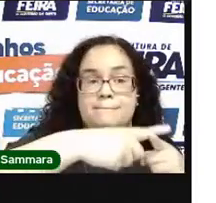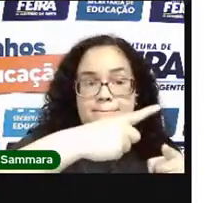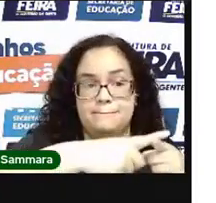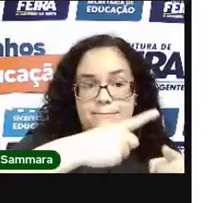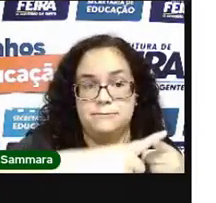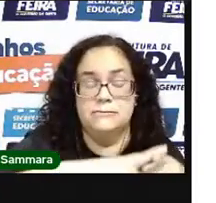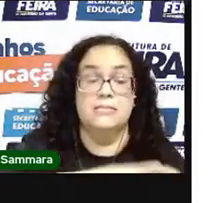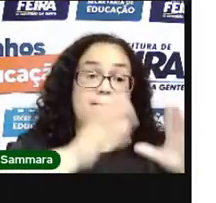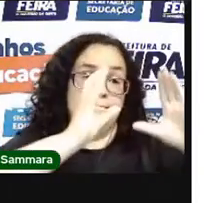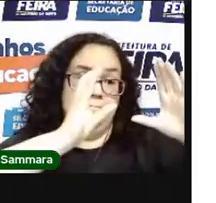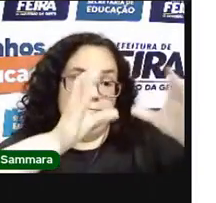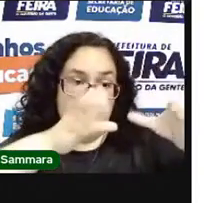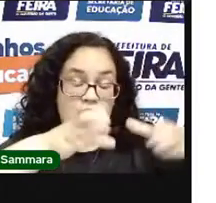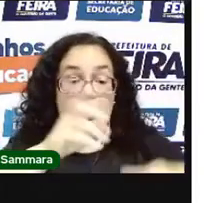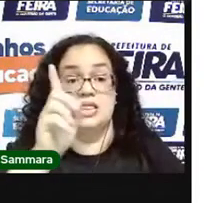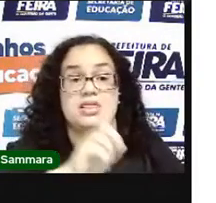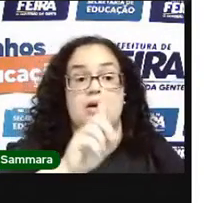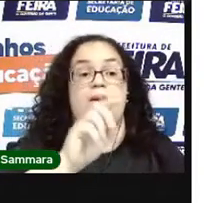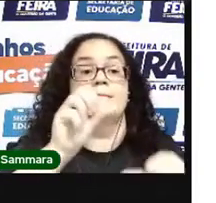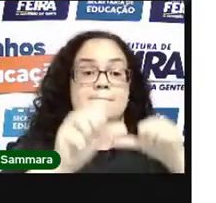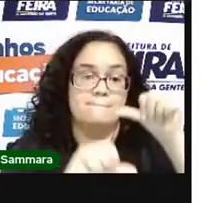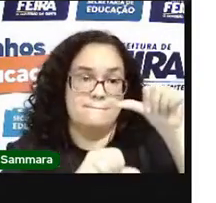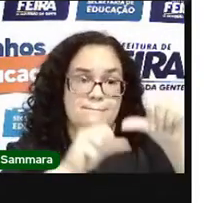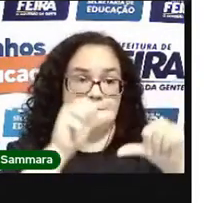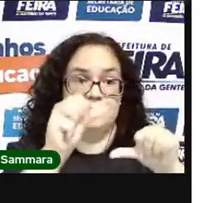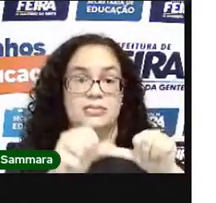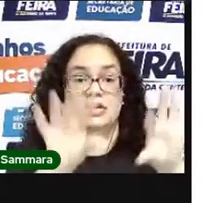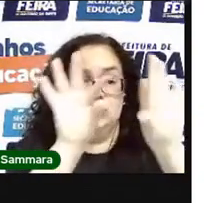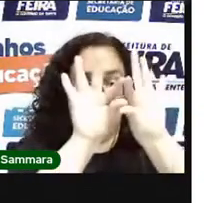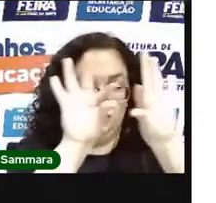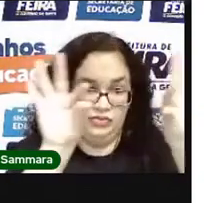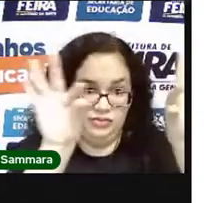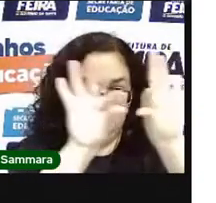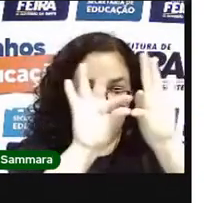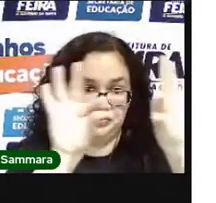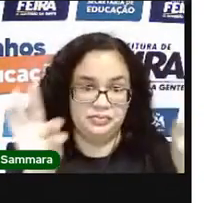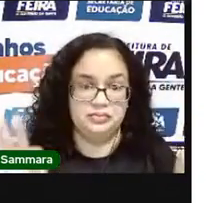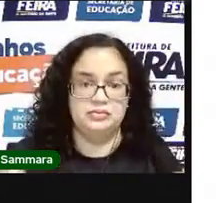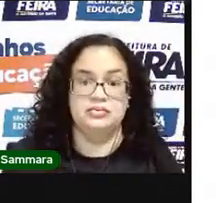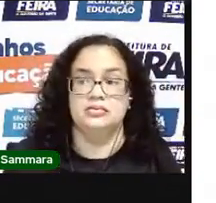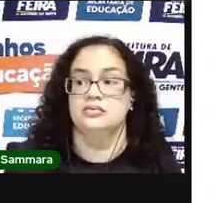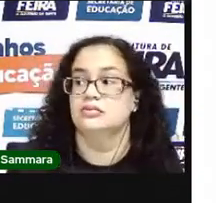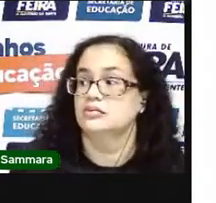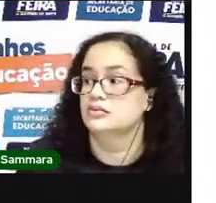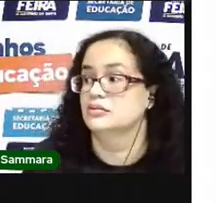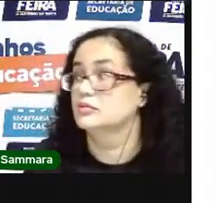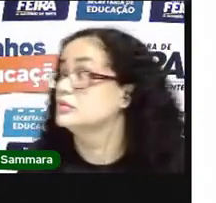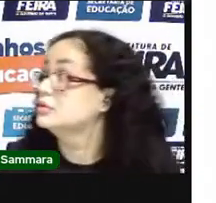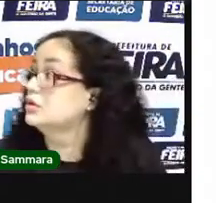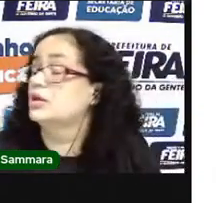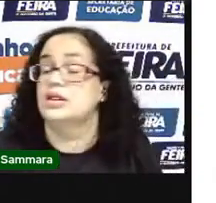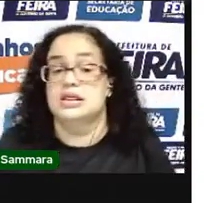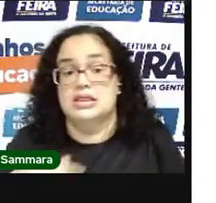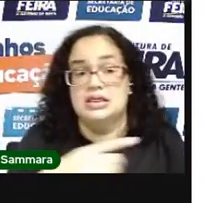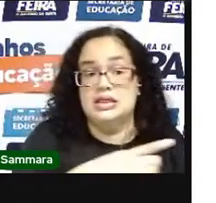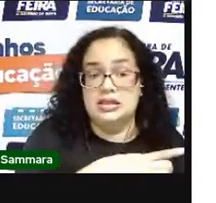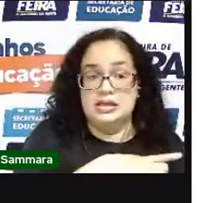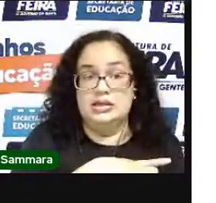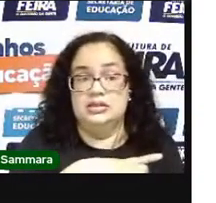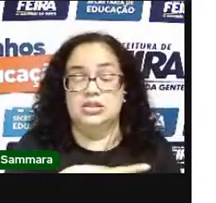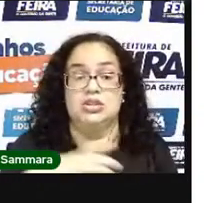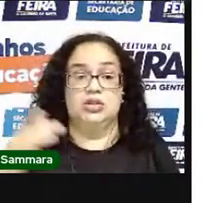bola não mudou? Porque o que a gente muda na frase é aquilo que tem a ver, que tem